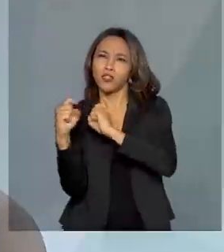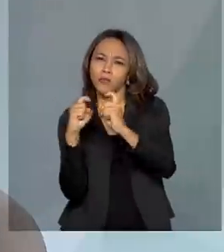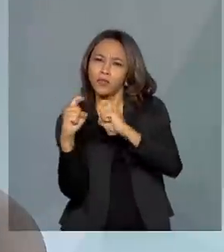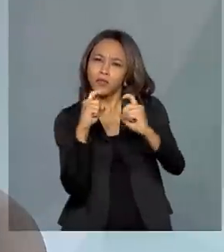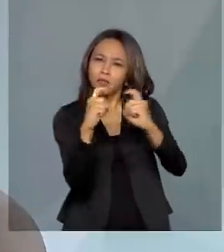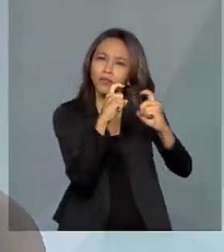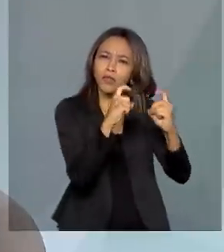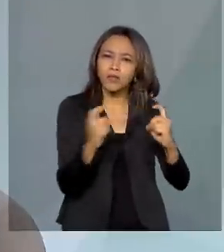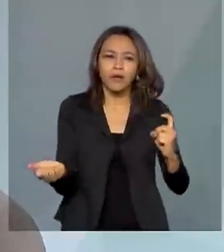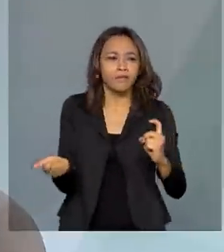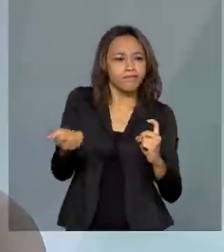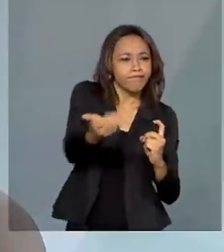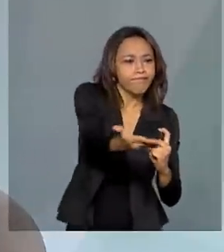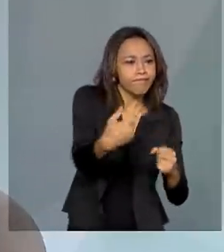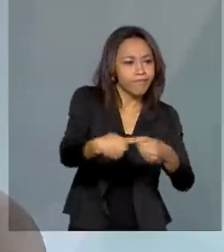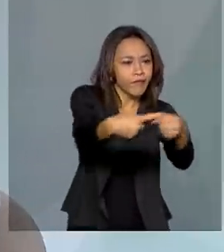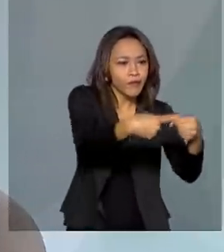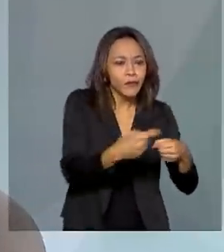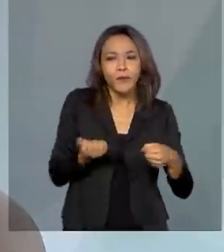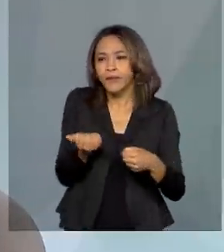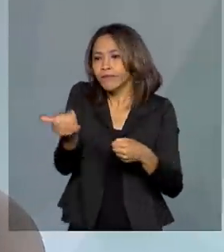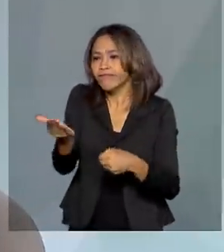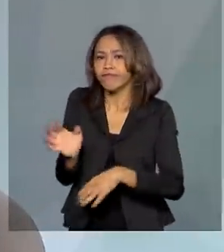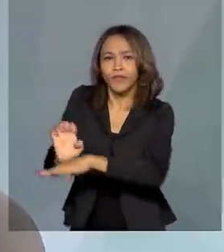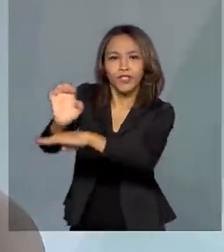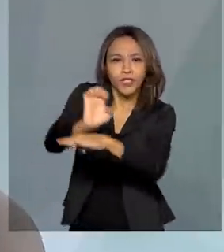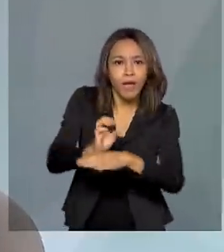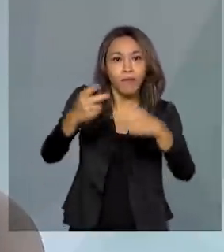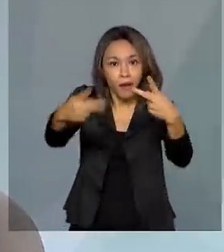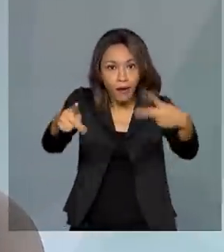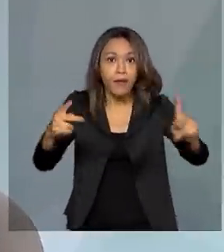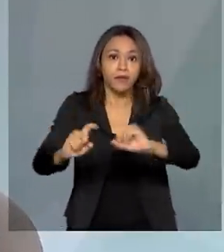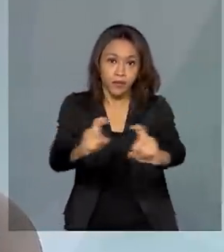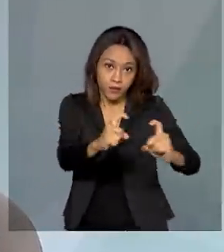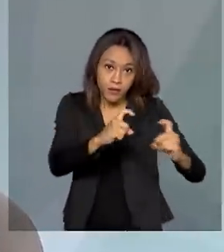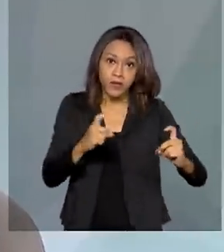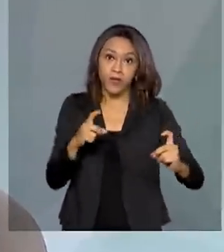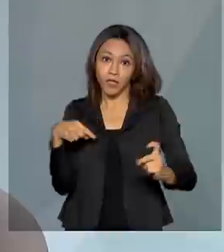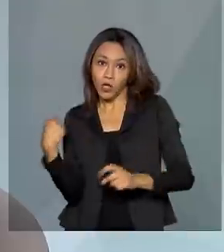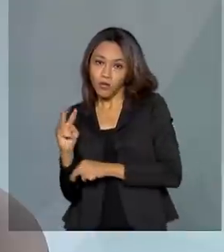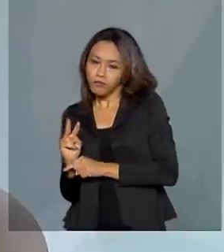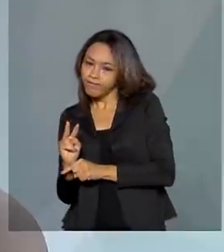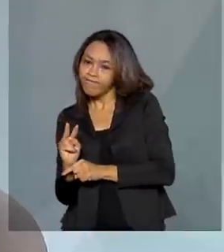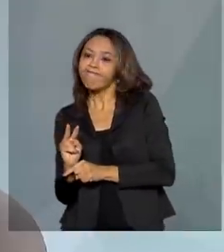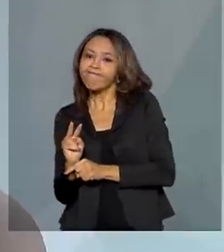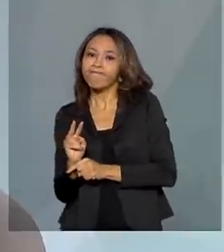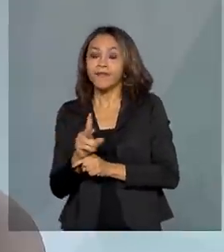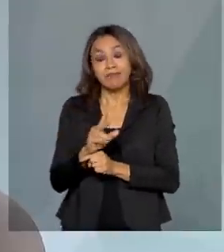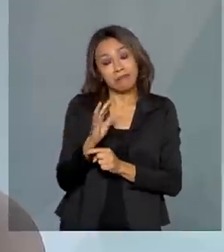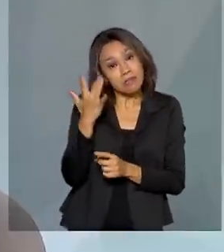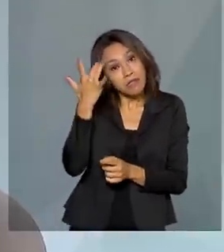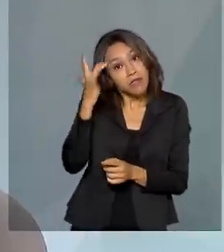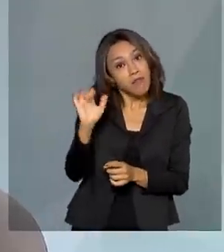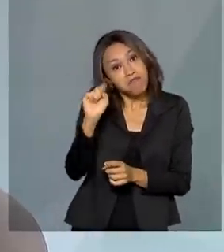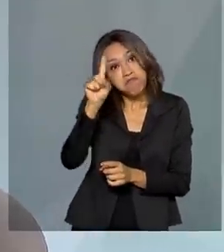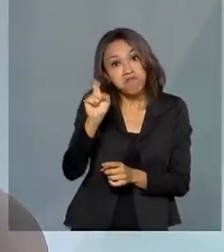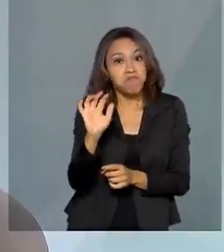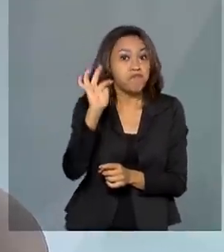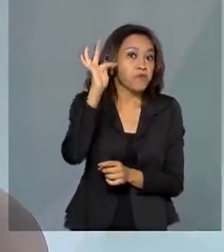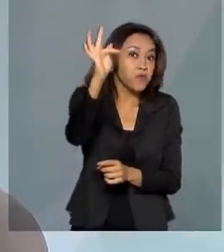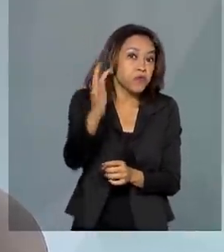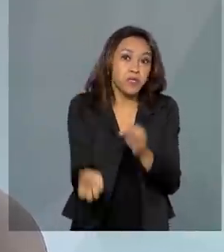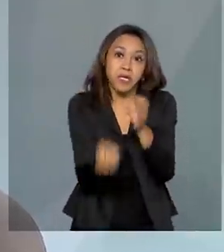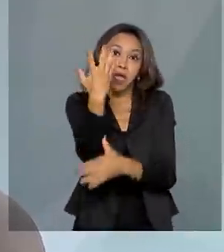sessão para prefeituras, para estados, e também, quem sabe, a gente não cria um programa de geração de